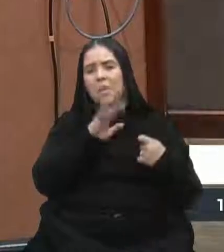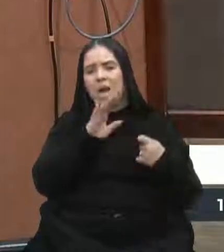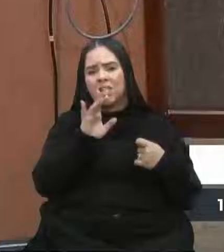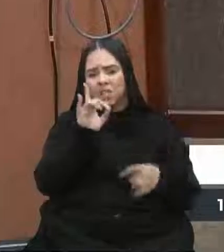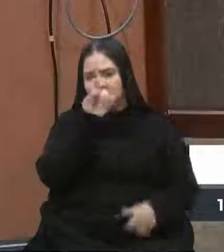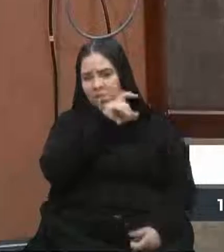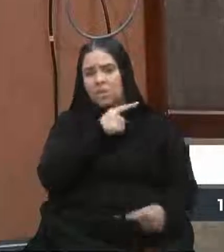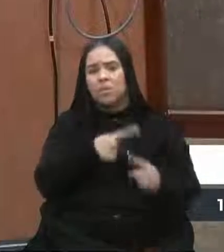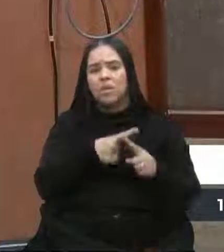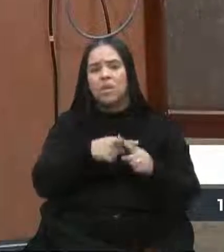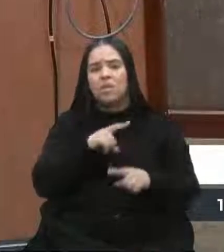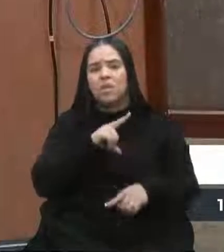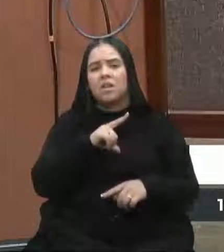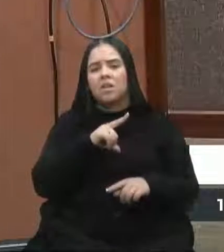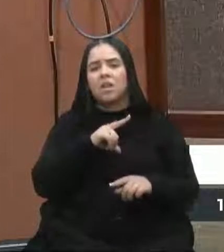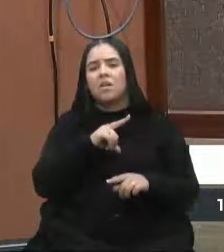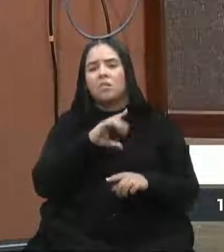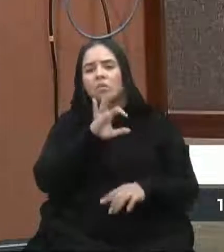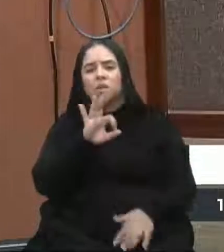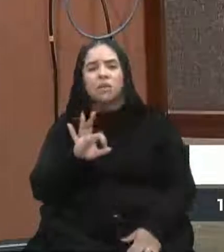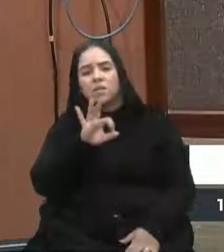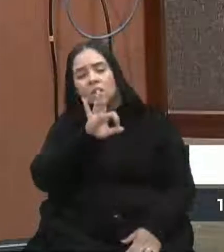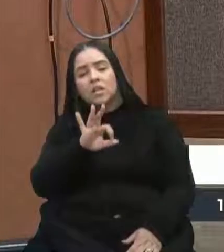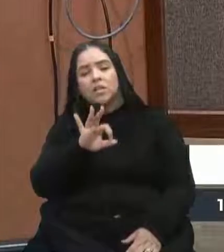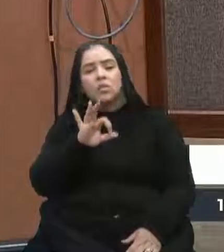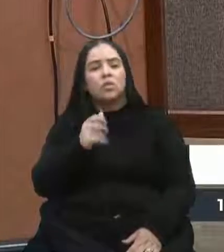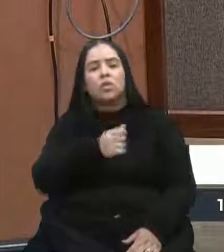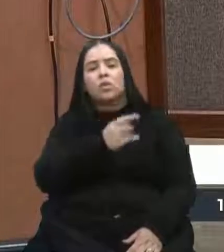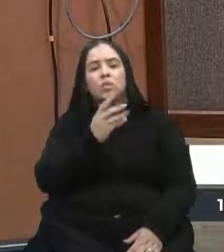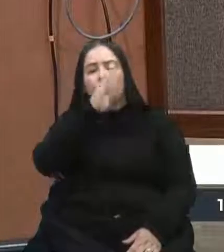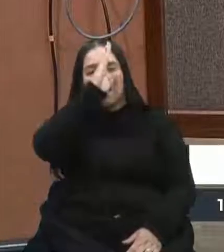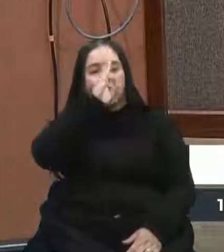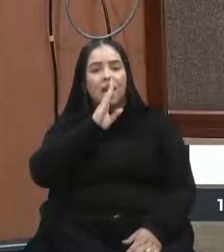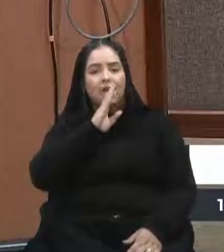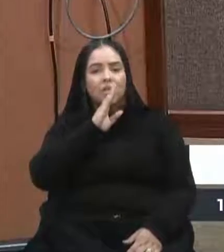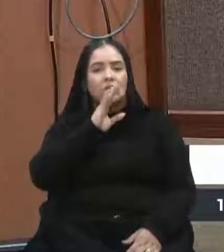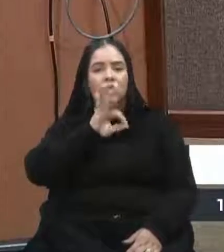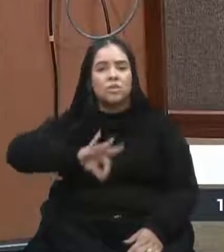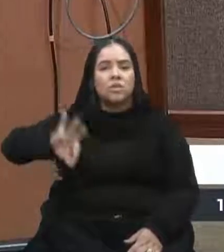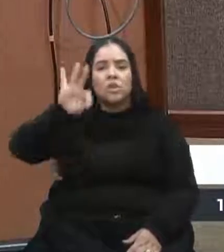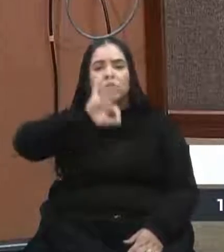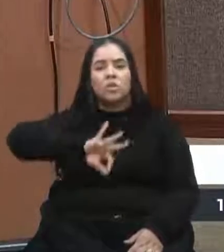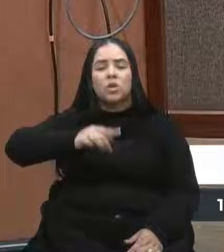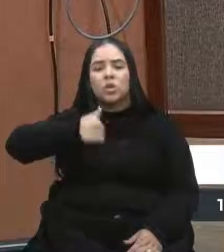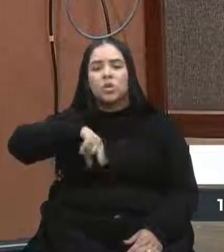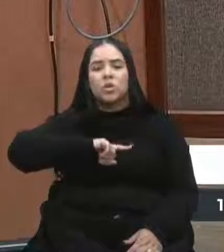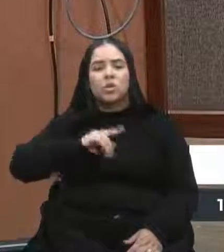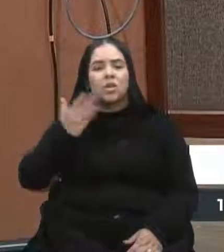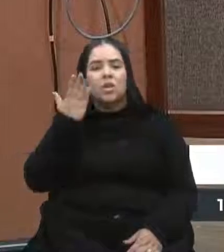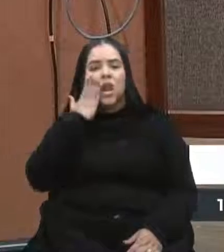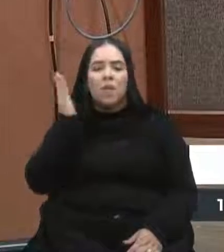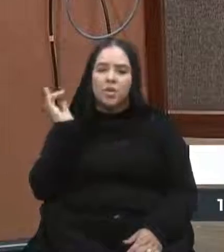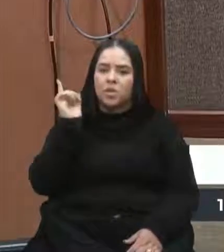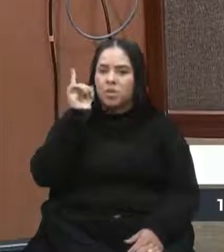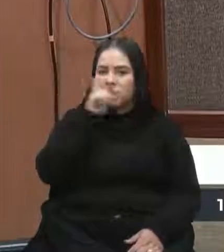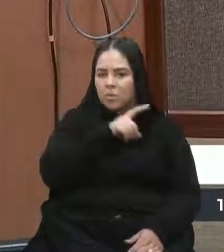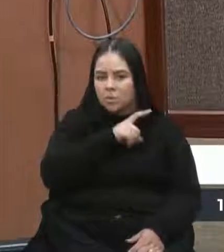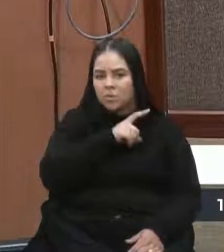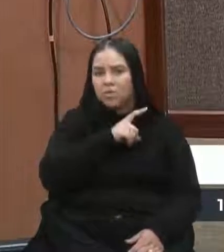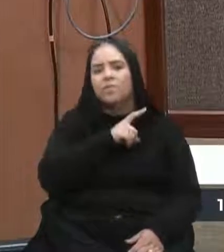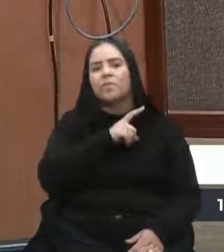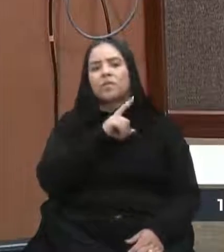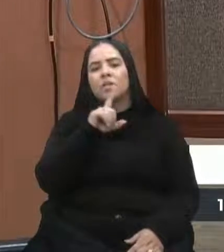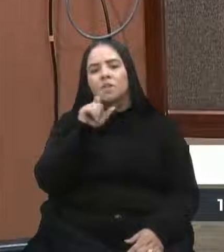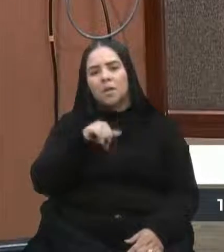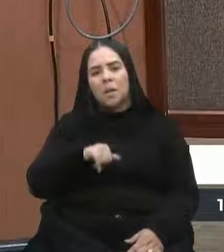também e que o Círculo faz essa parceria para oferecer gratuitamente uma série de exames que a gente sabe que são difíceis, que são